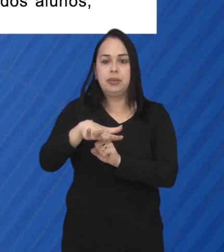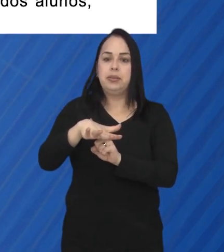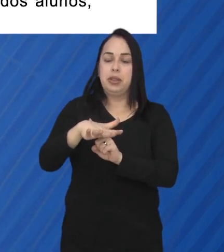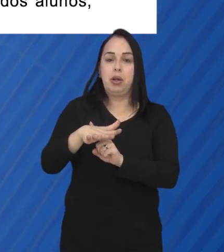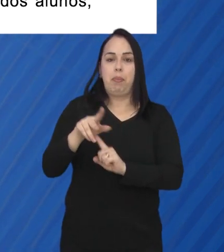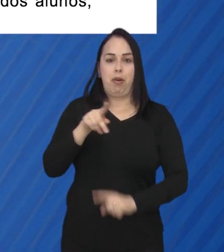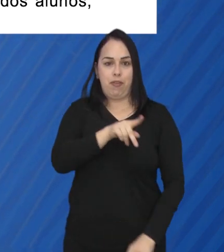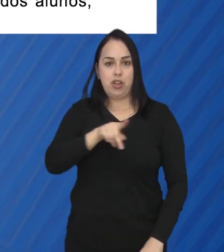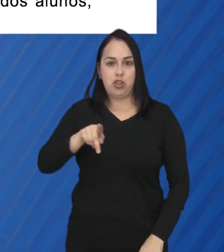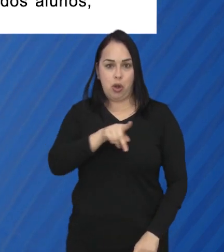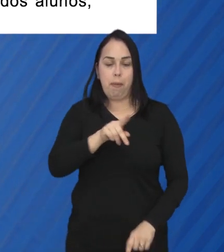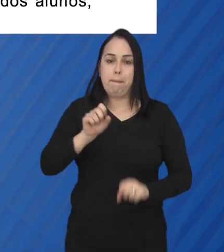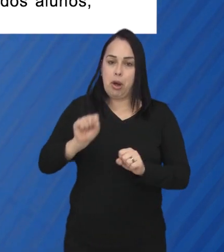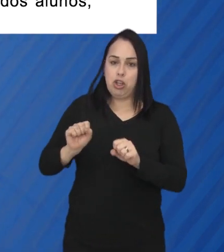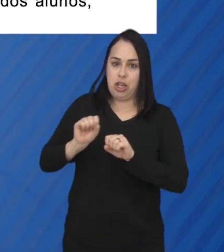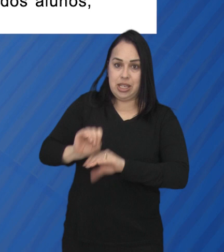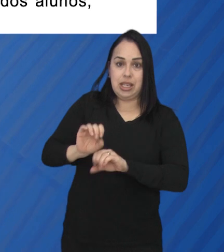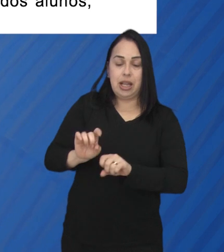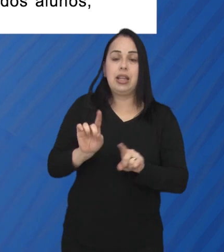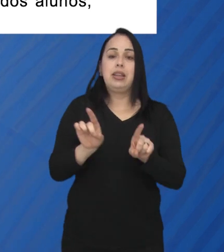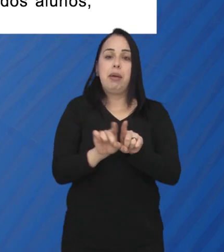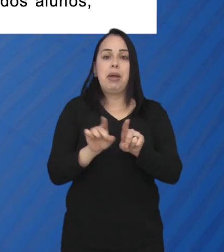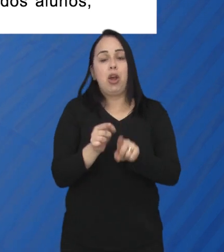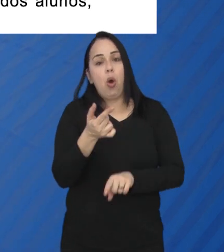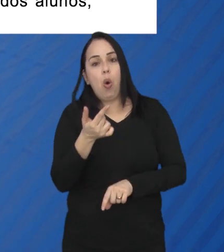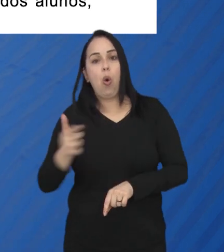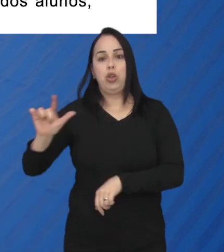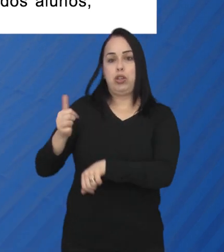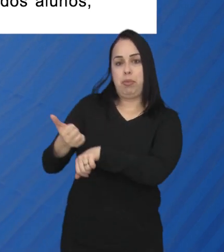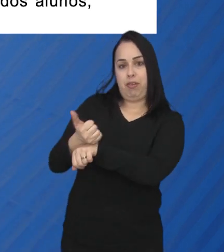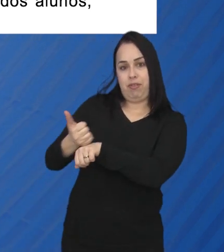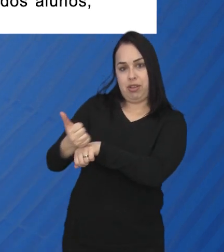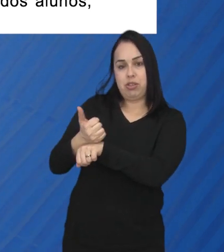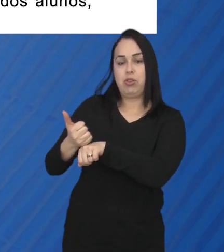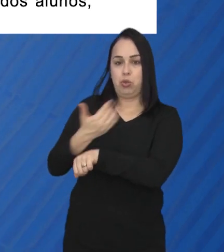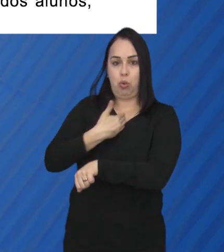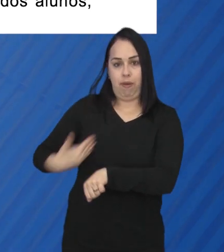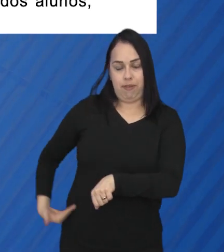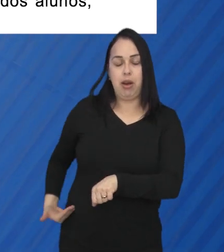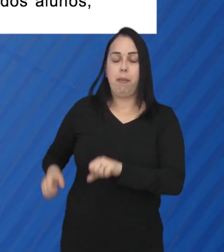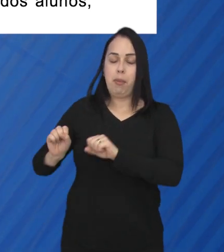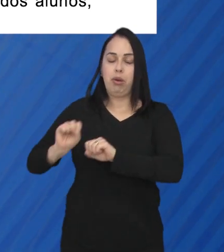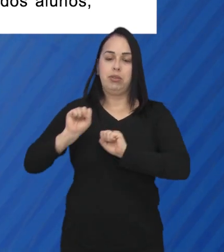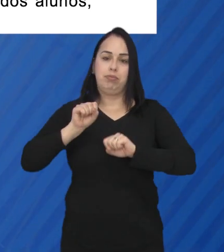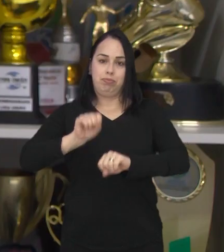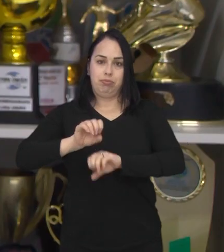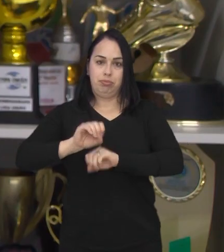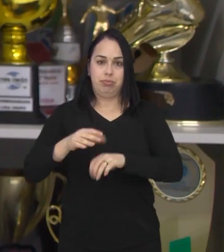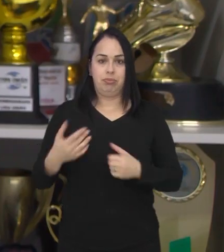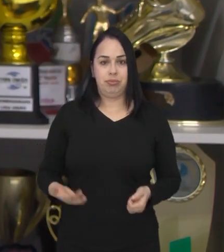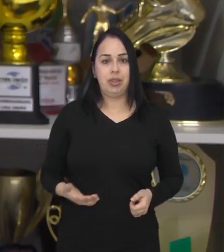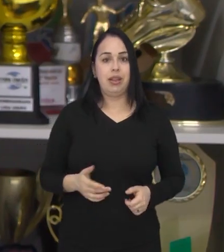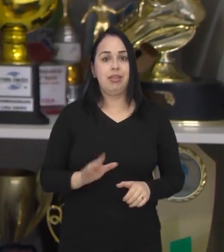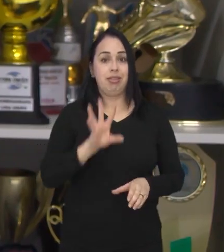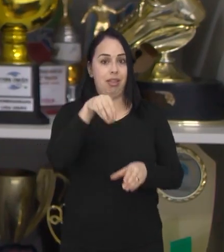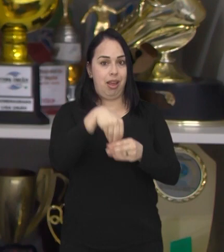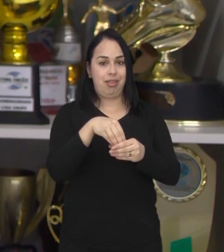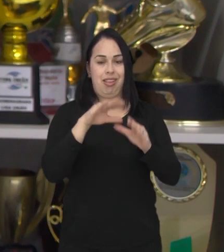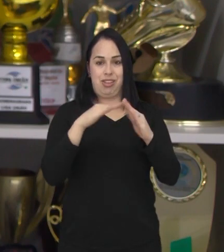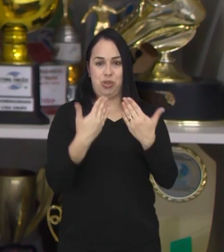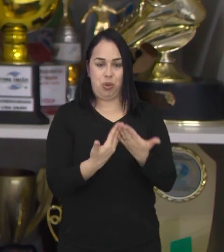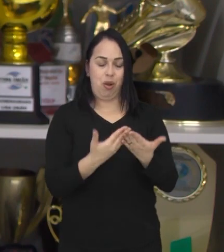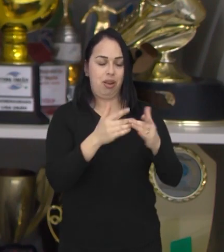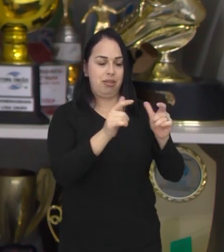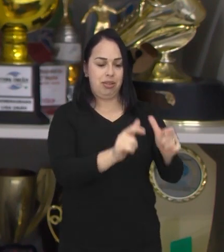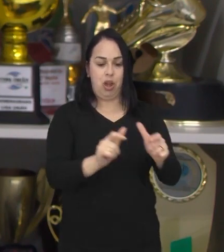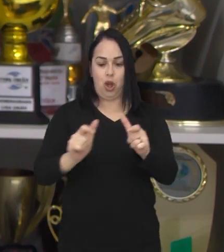ser orientadas por professores com apoio de outros órgãos do governo e organizações não governamentais. Nas escolas, ficar